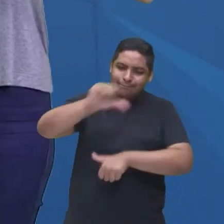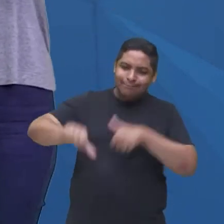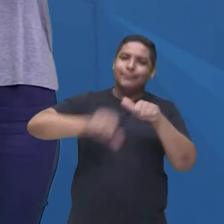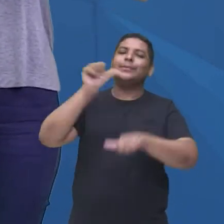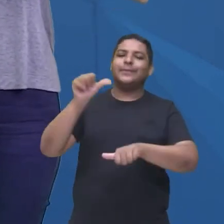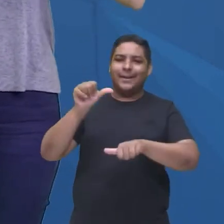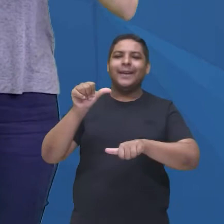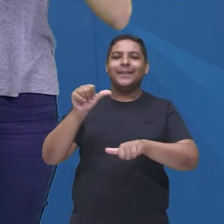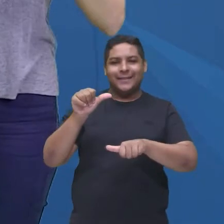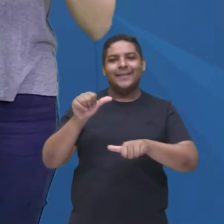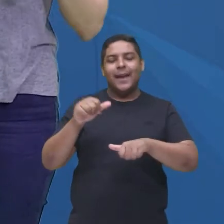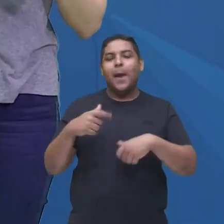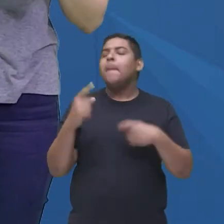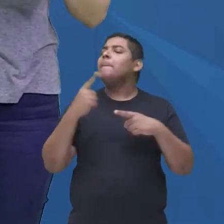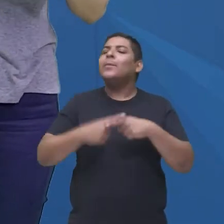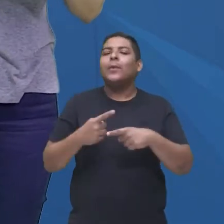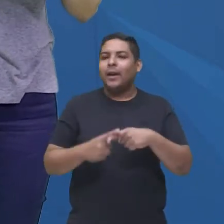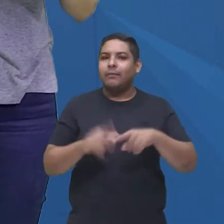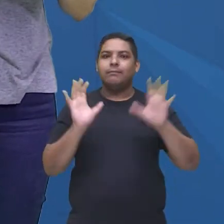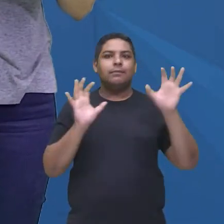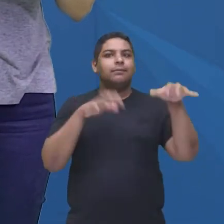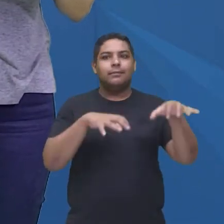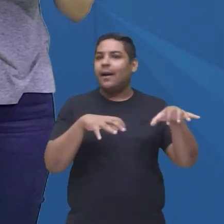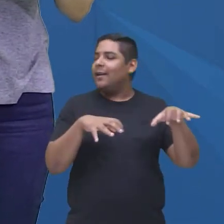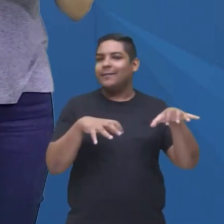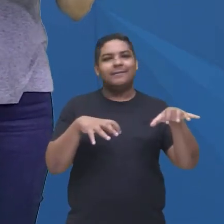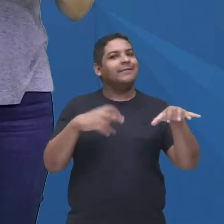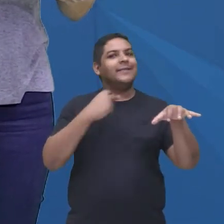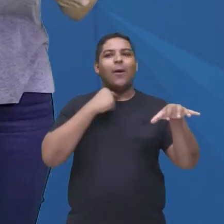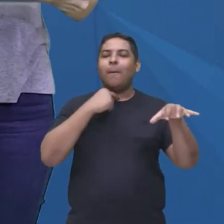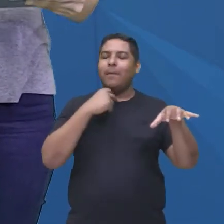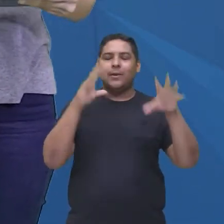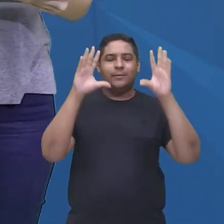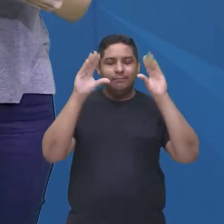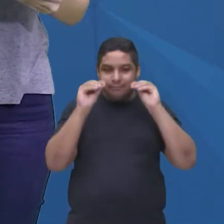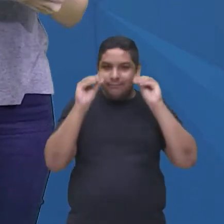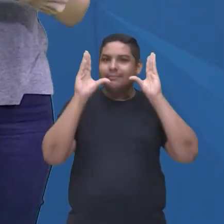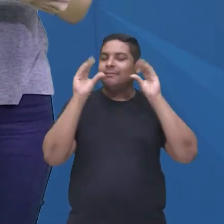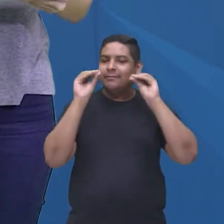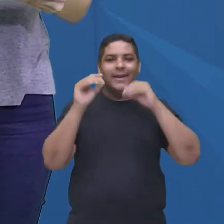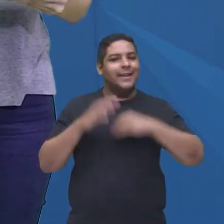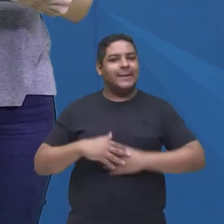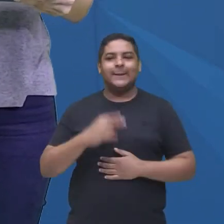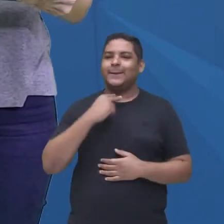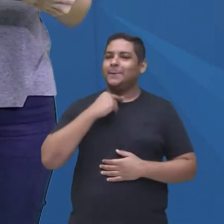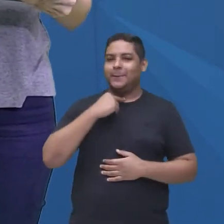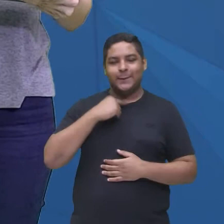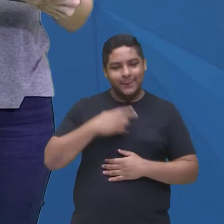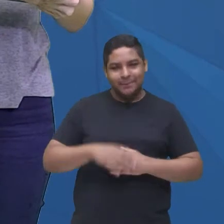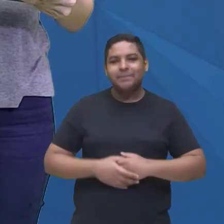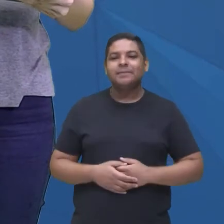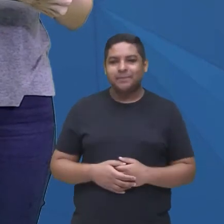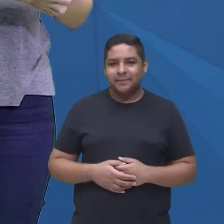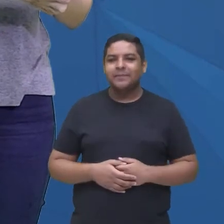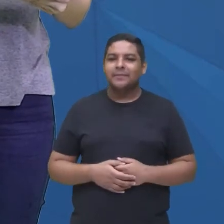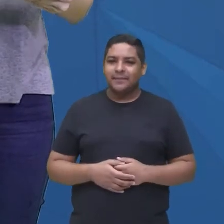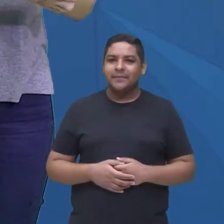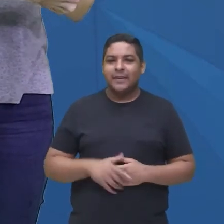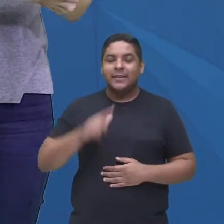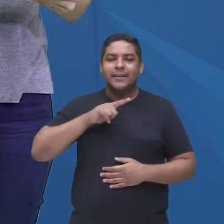figura, né, ali de morto, tudo e tal, não pisca. Então pra não ter falhas no momento da exibição dos episódios,